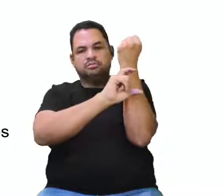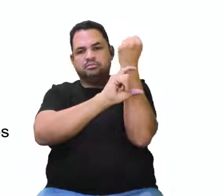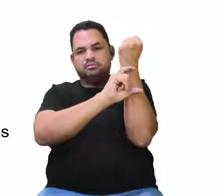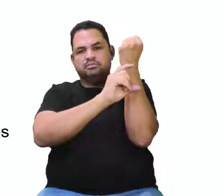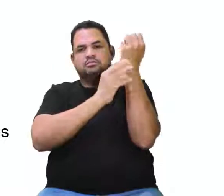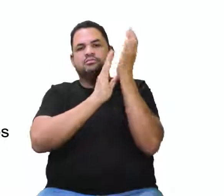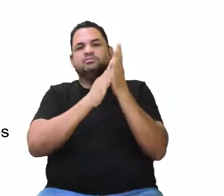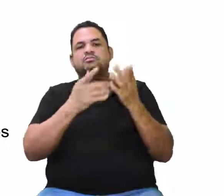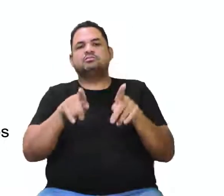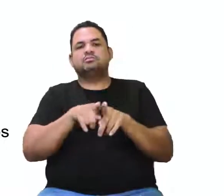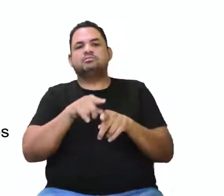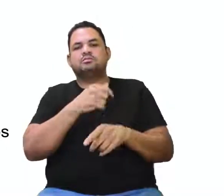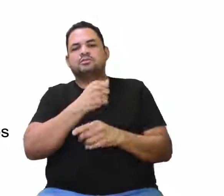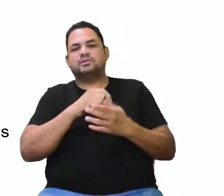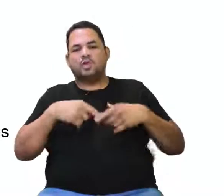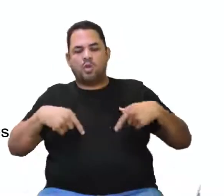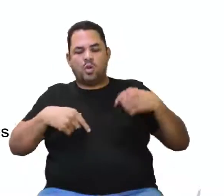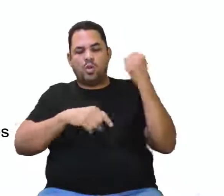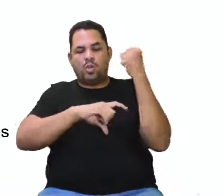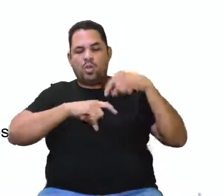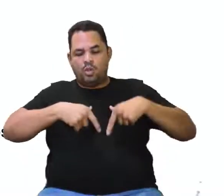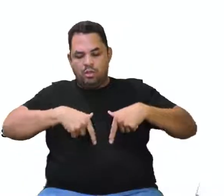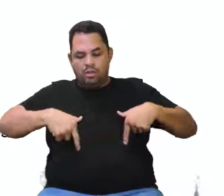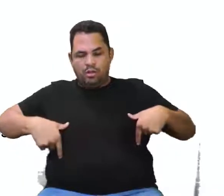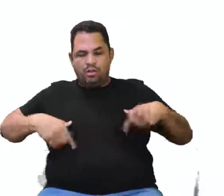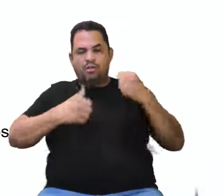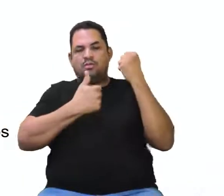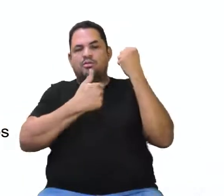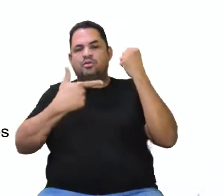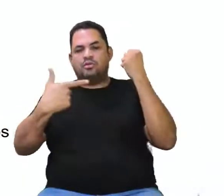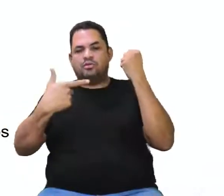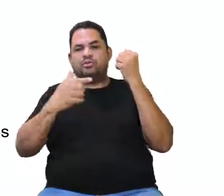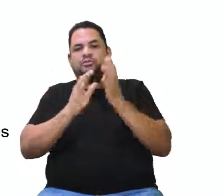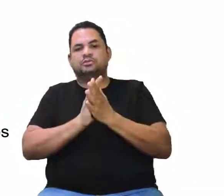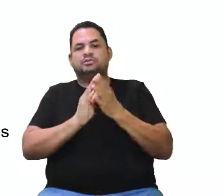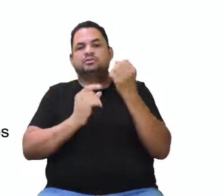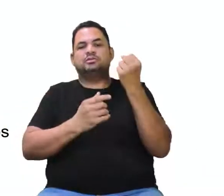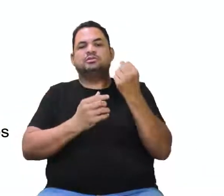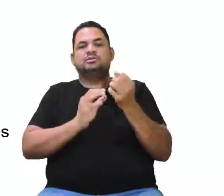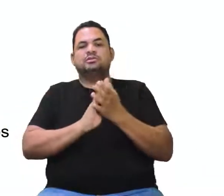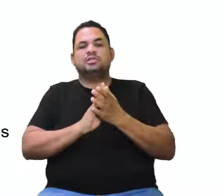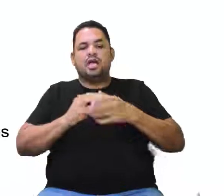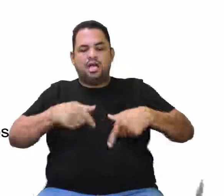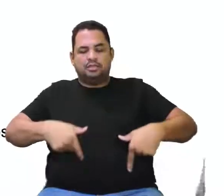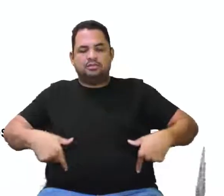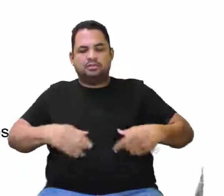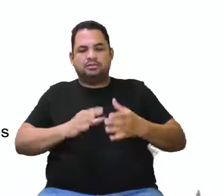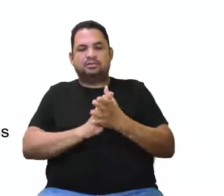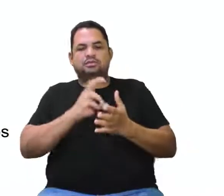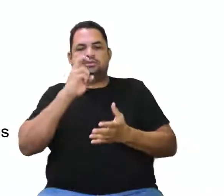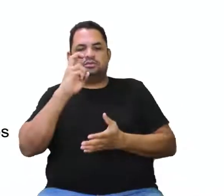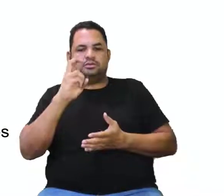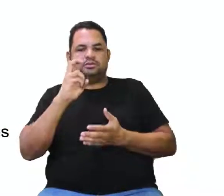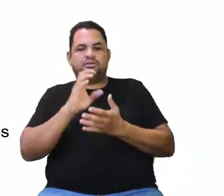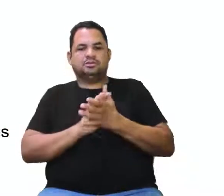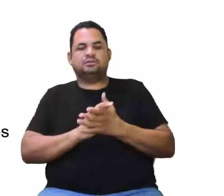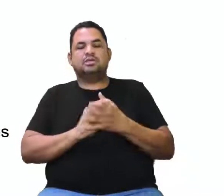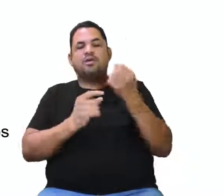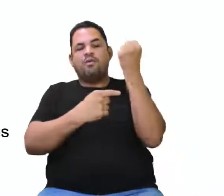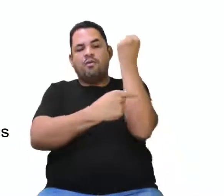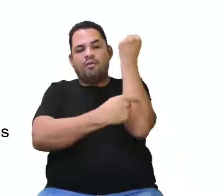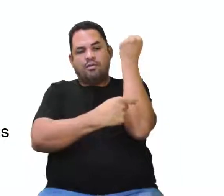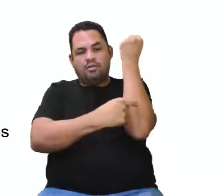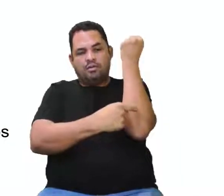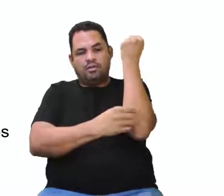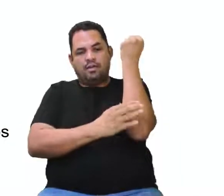na região do tronco 12 vértebras e na região da cintura ali 5 vértebras. E na região